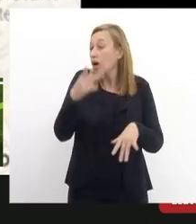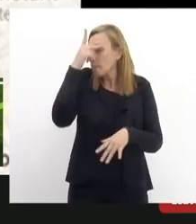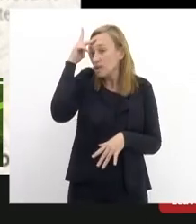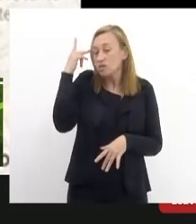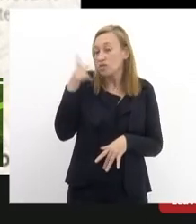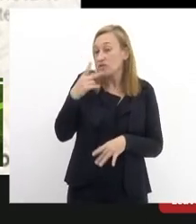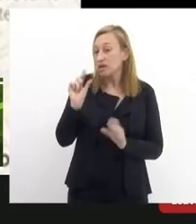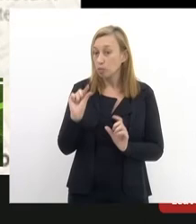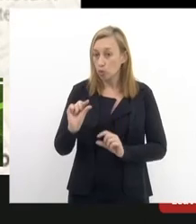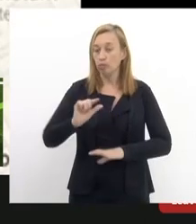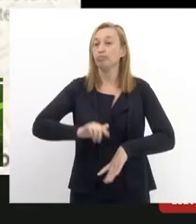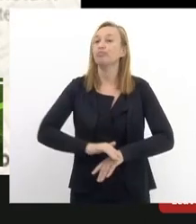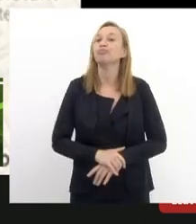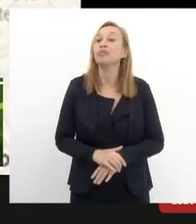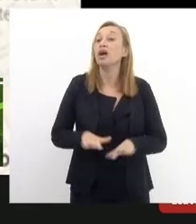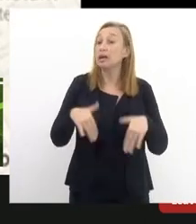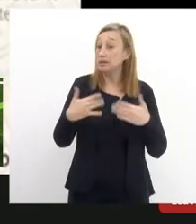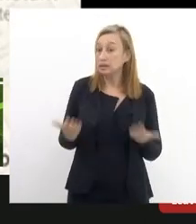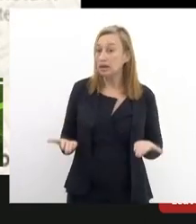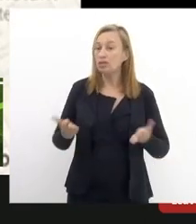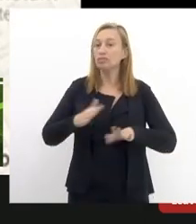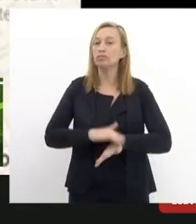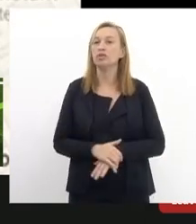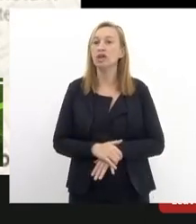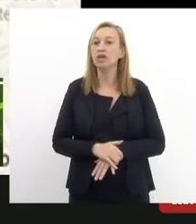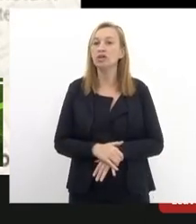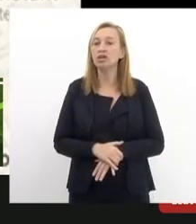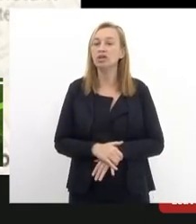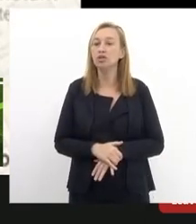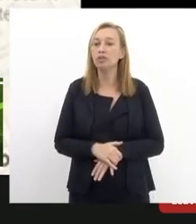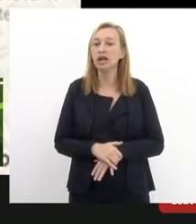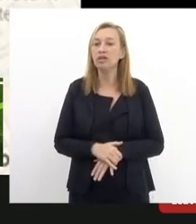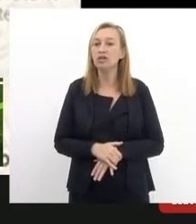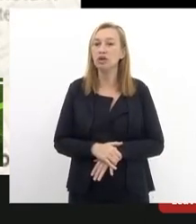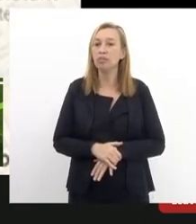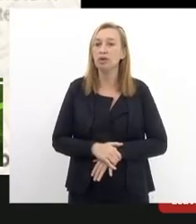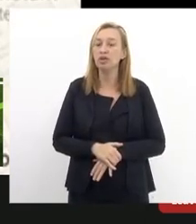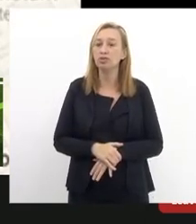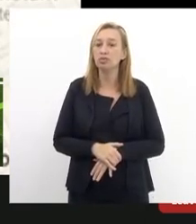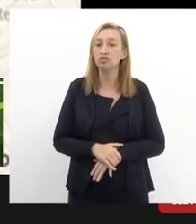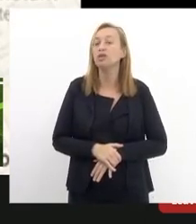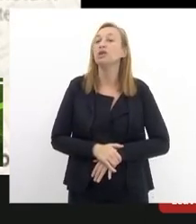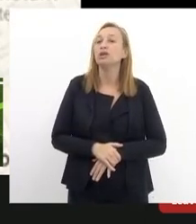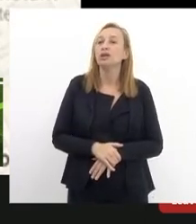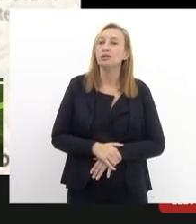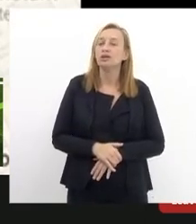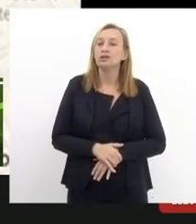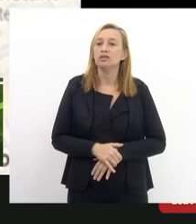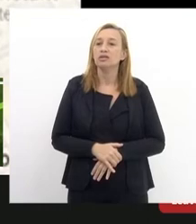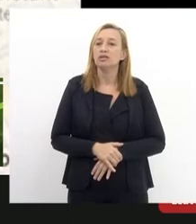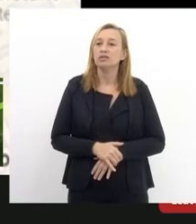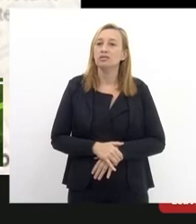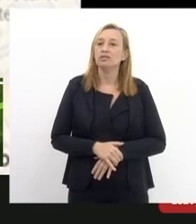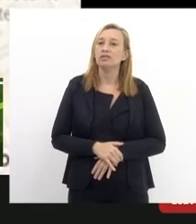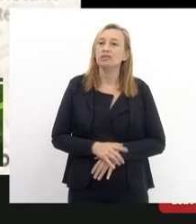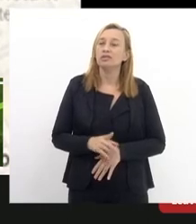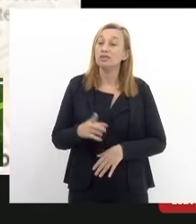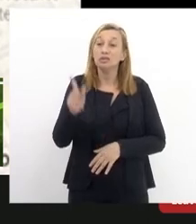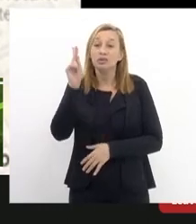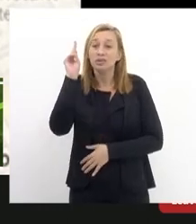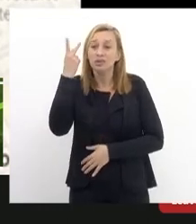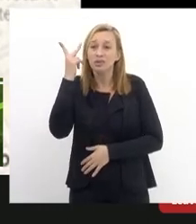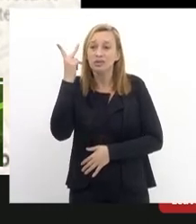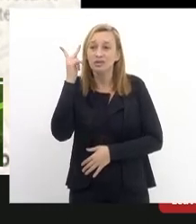prolixa então vamos a isso nós estamos diante de uma história de